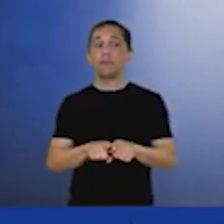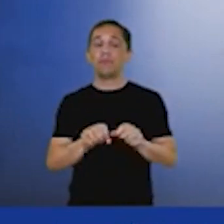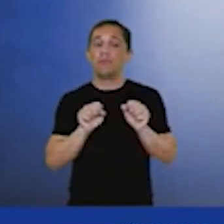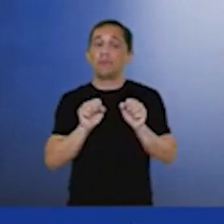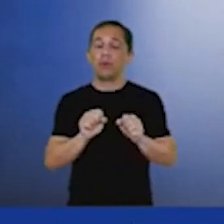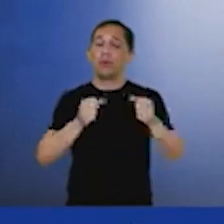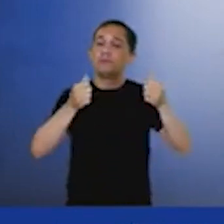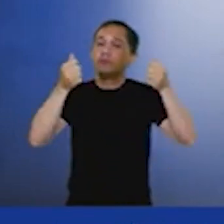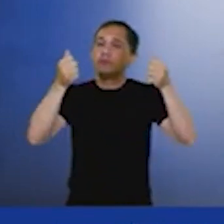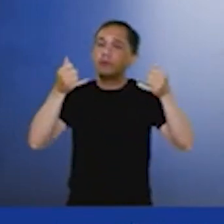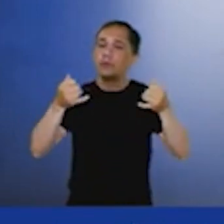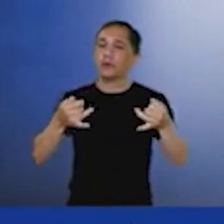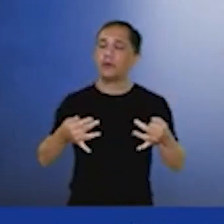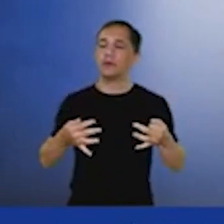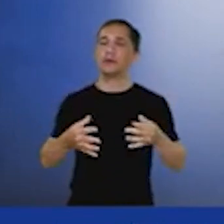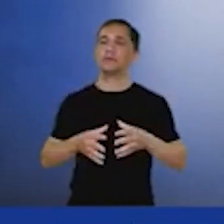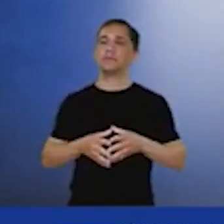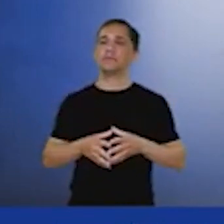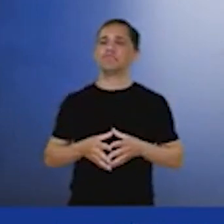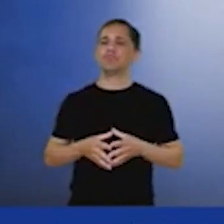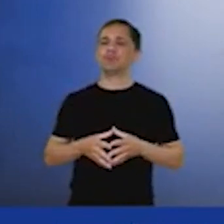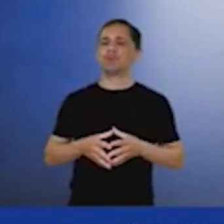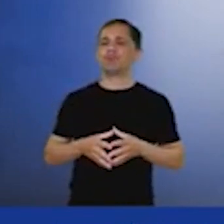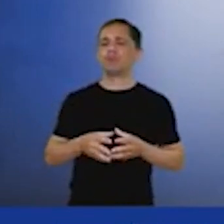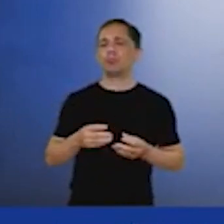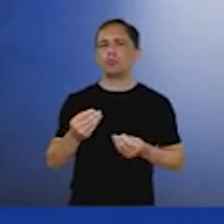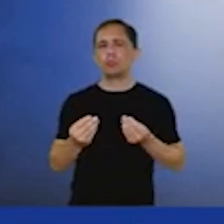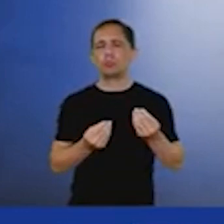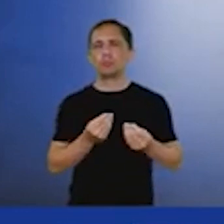essa questão de...